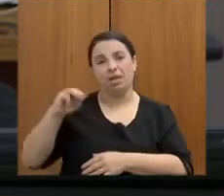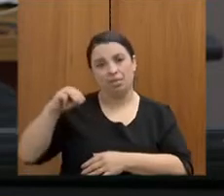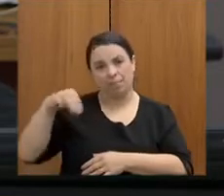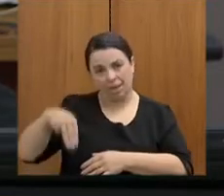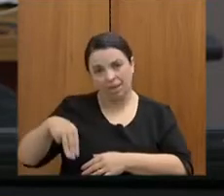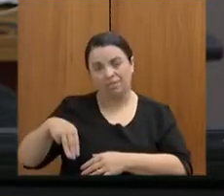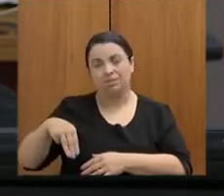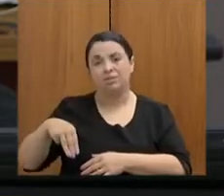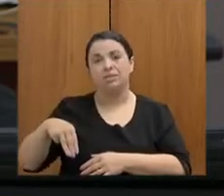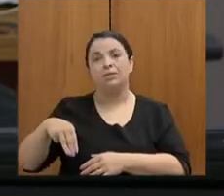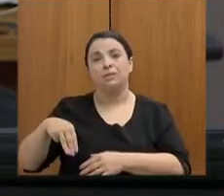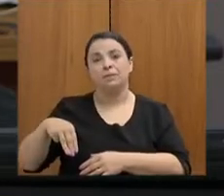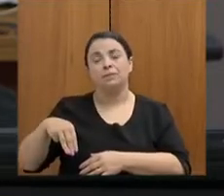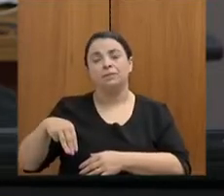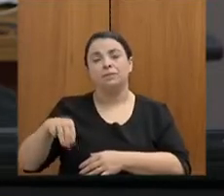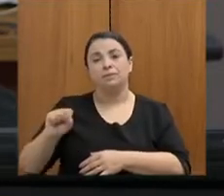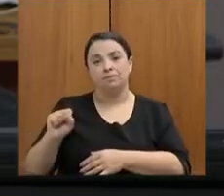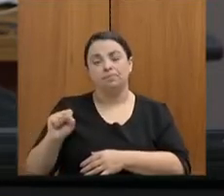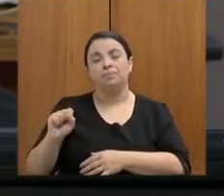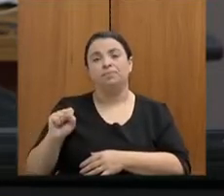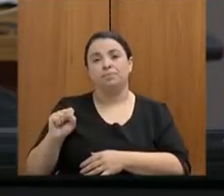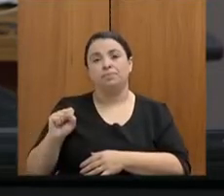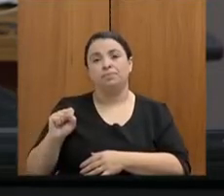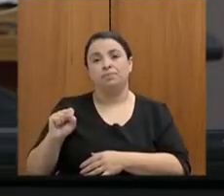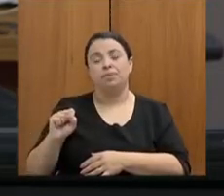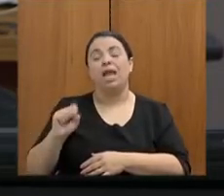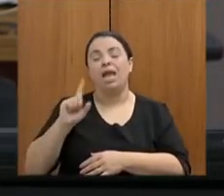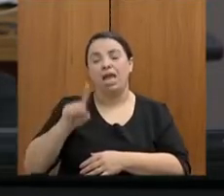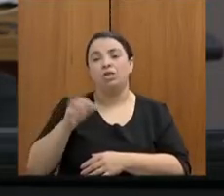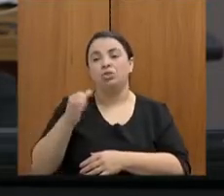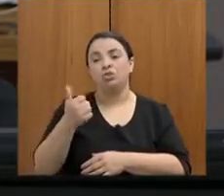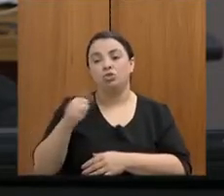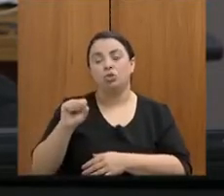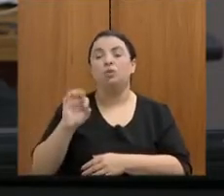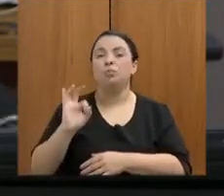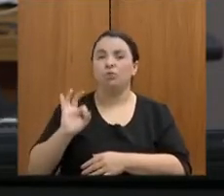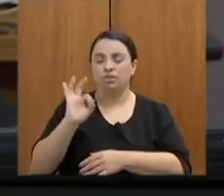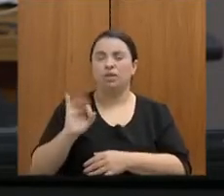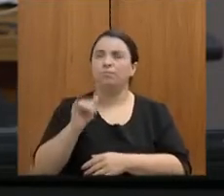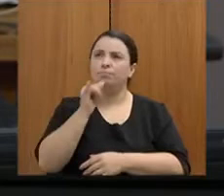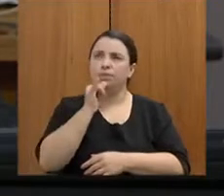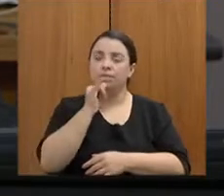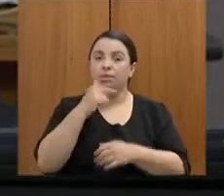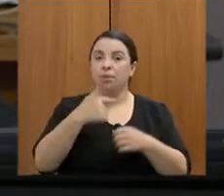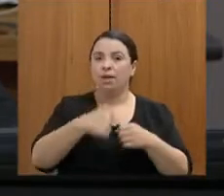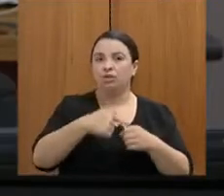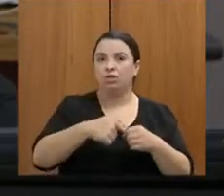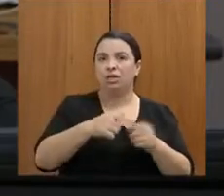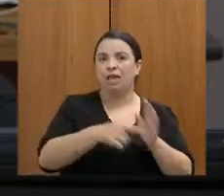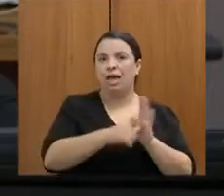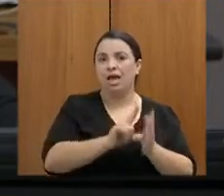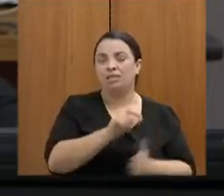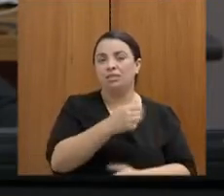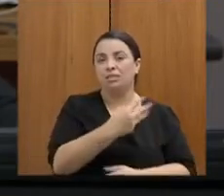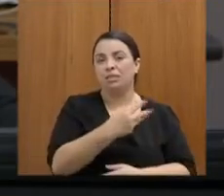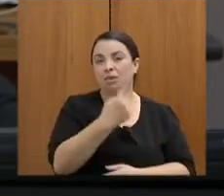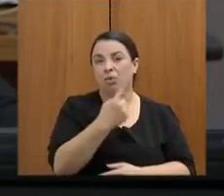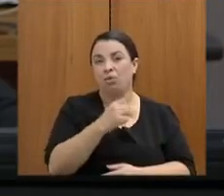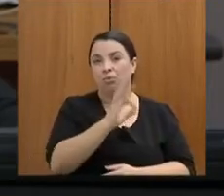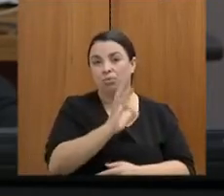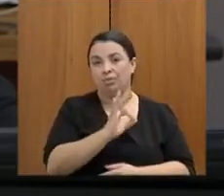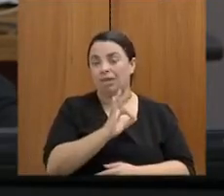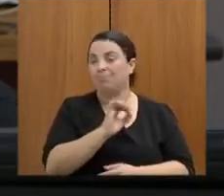seja trazida a alíquota modal, que é 18%. Então, por exemplo, a gasolina, que é 31%, ela tem que ir para